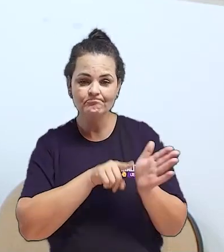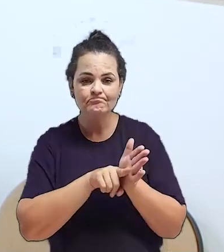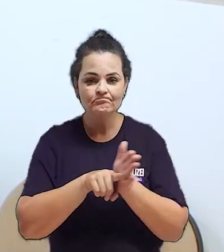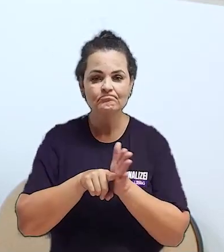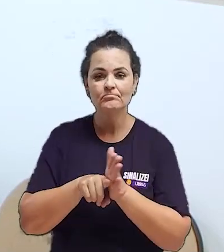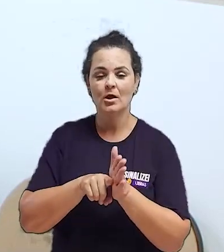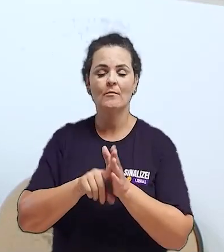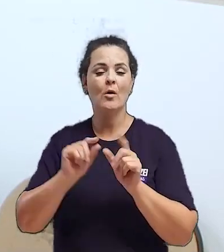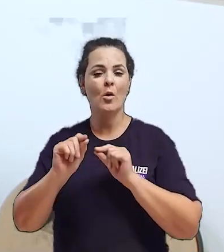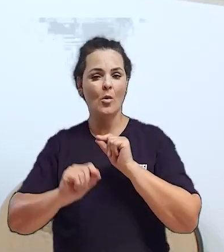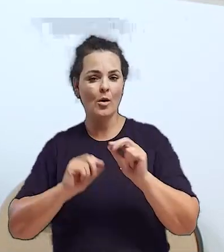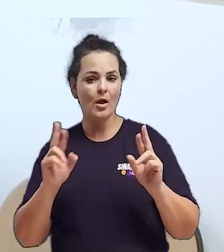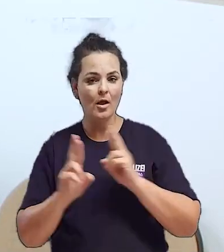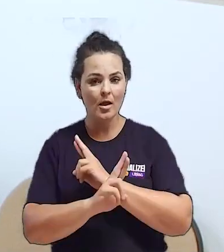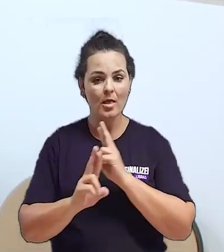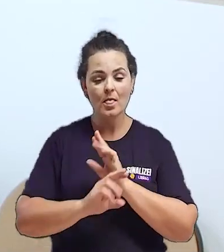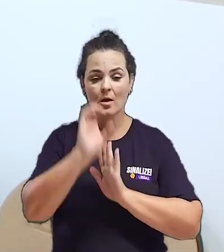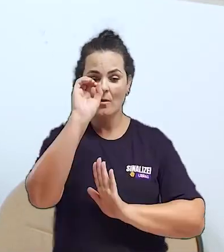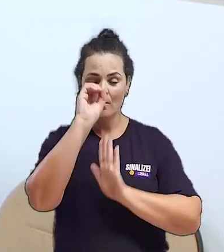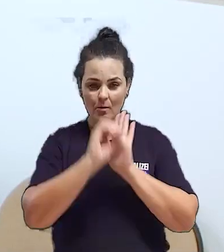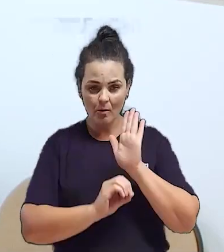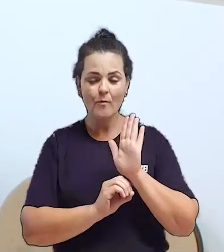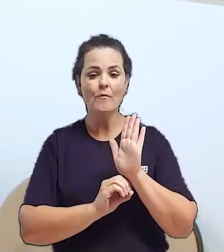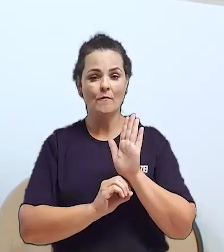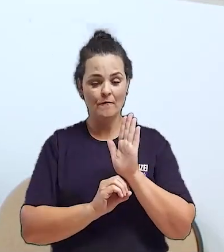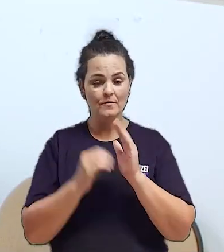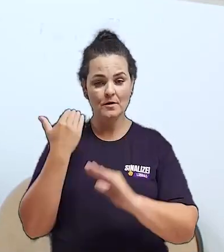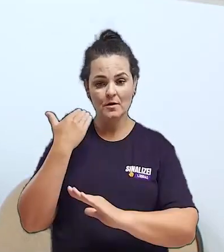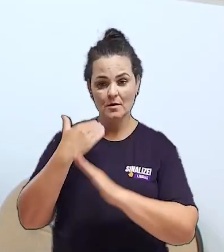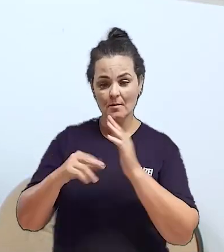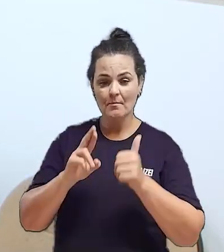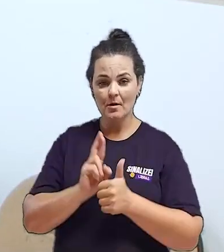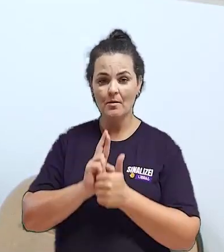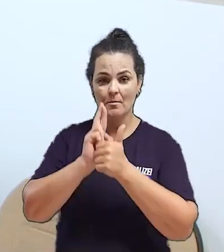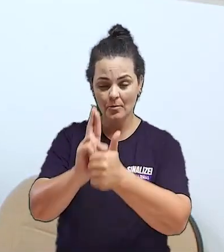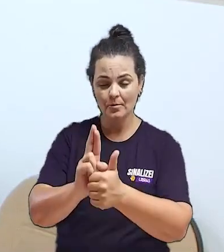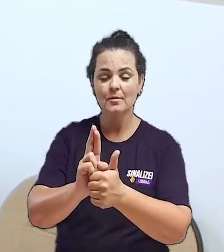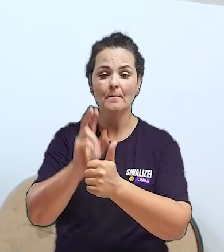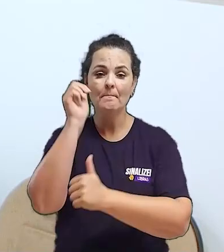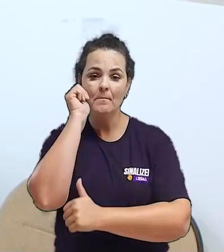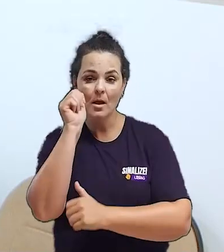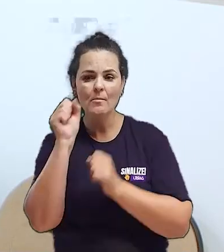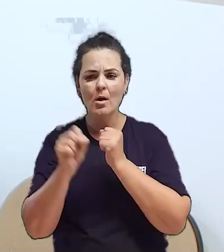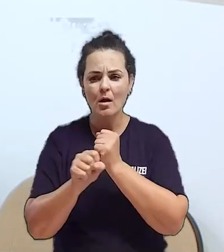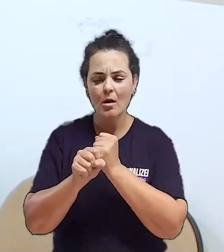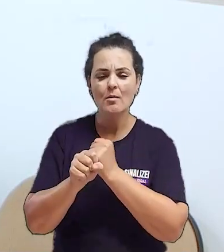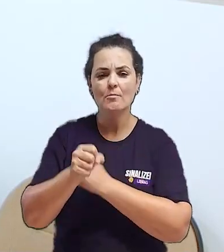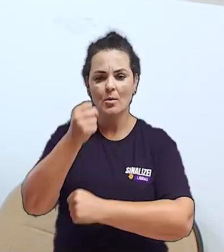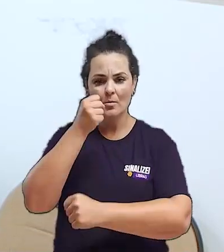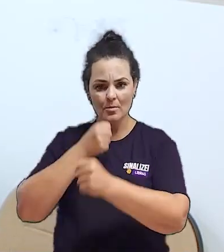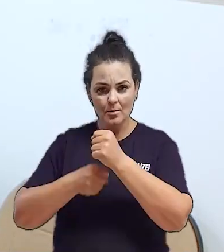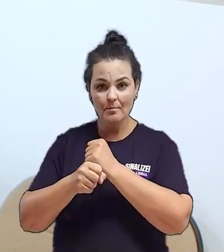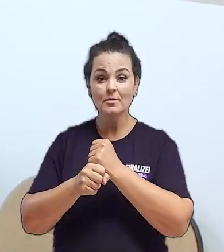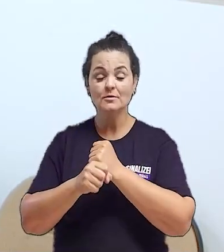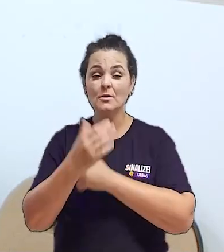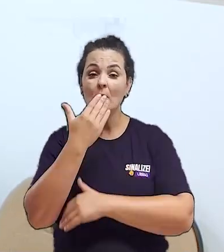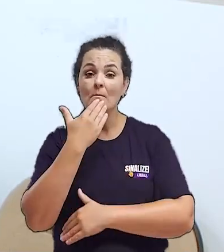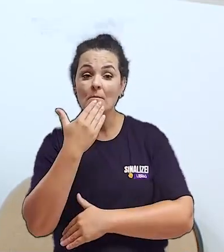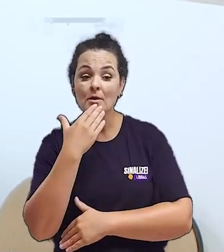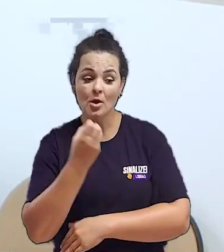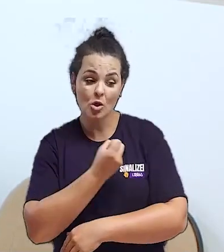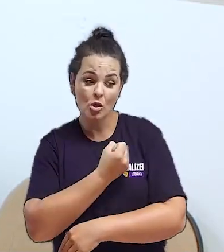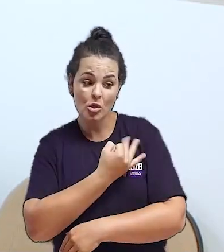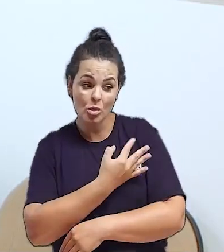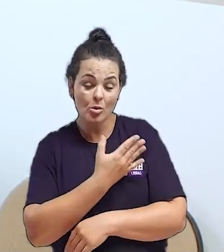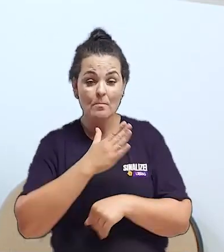científica em relação ao ofício enviado pela Procuradoria da Mulher no ano anterior, solicitando um aumento no número de